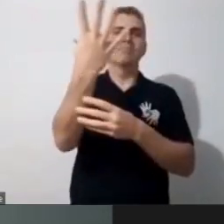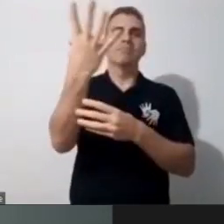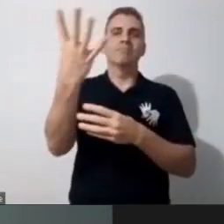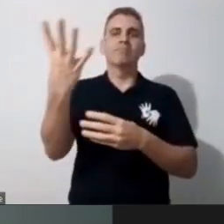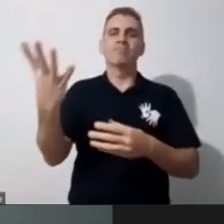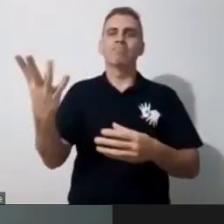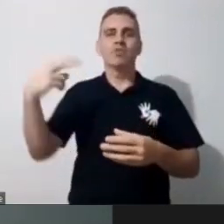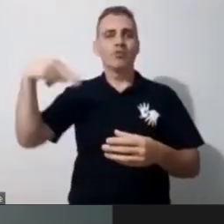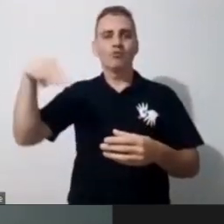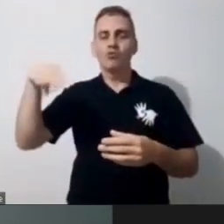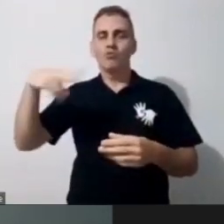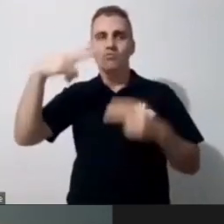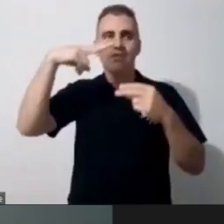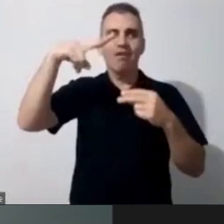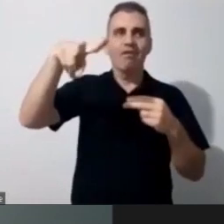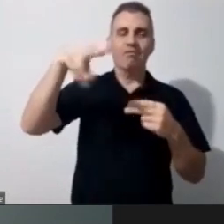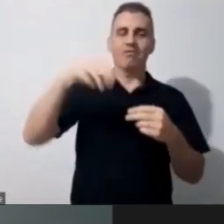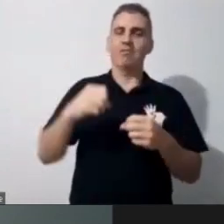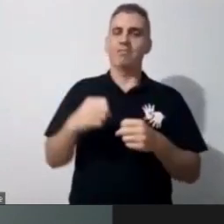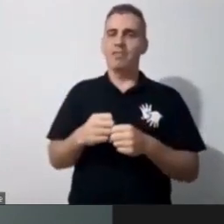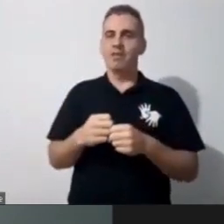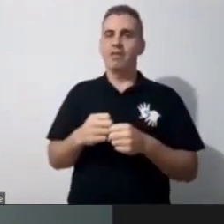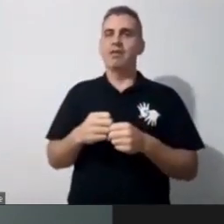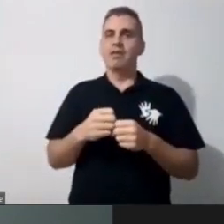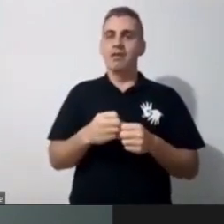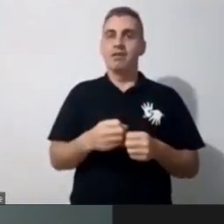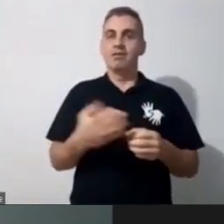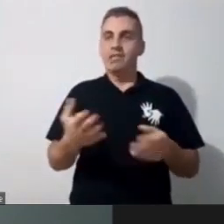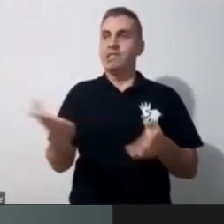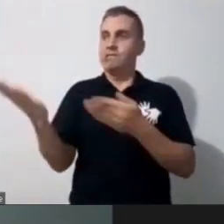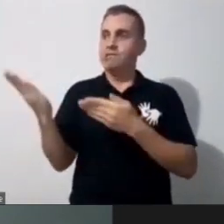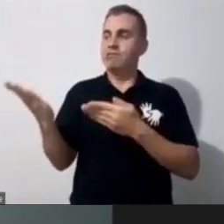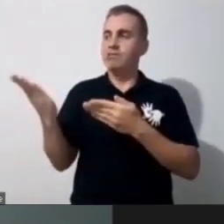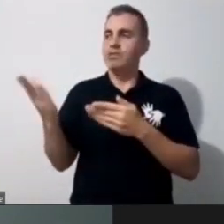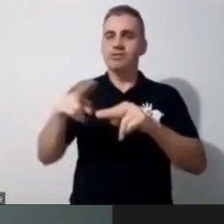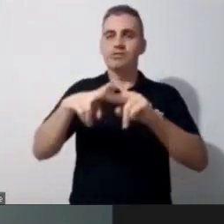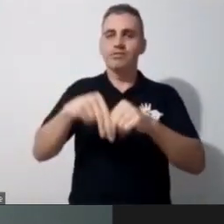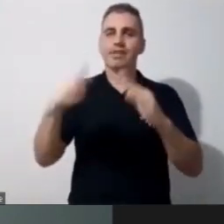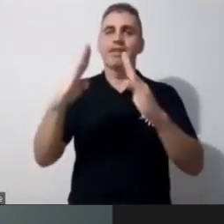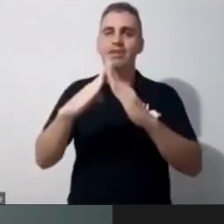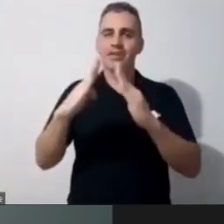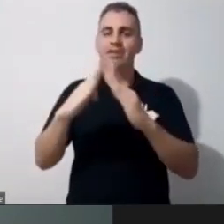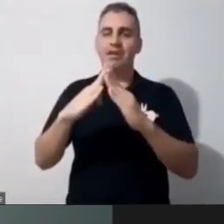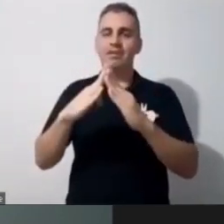inusitado, que foi, então, esse convite já ficarmos em casa, né, devido ao isolamento social.